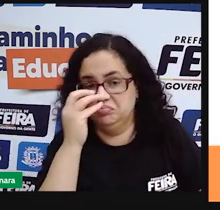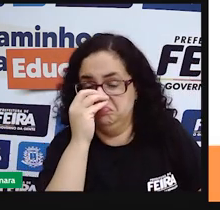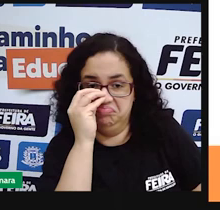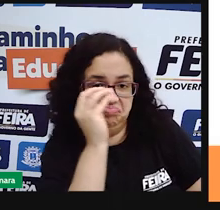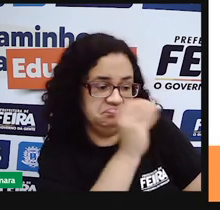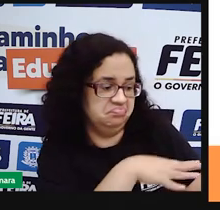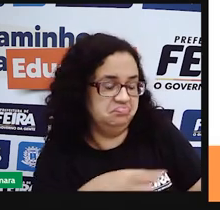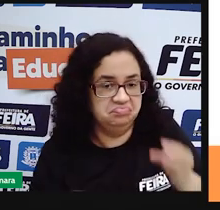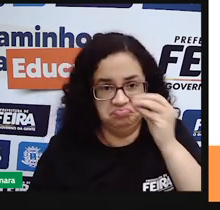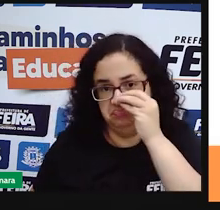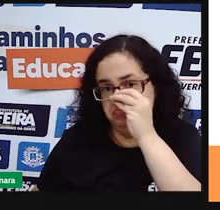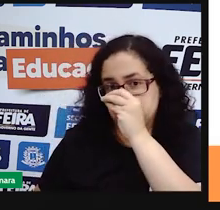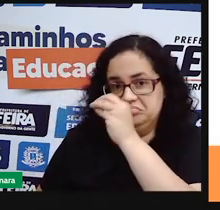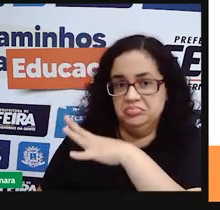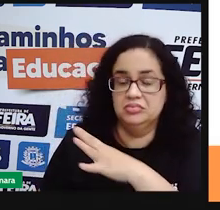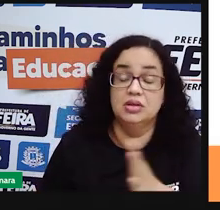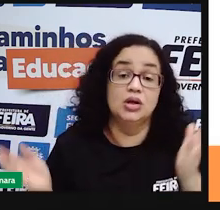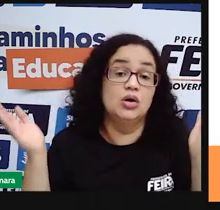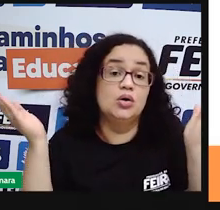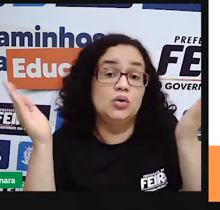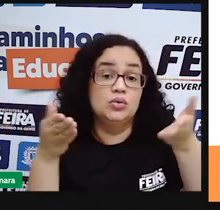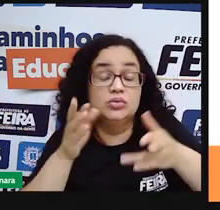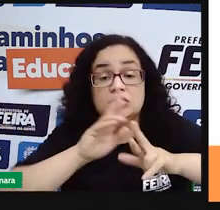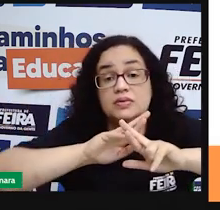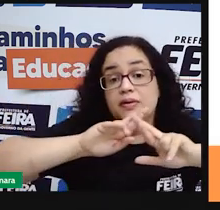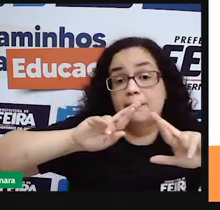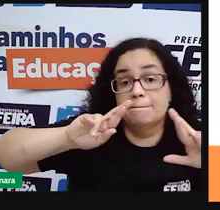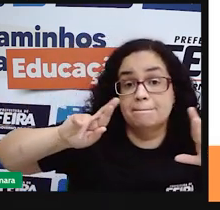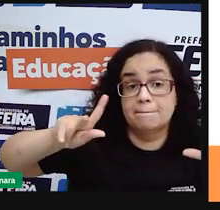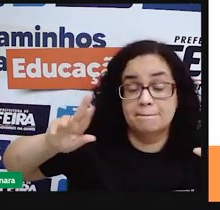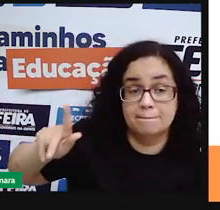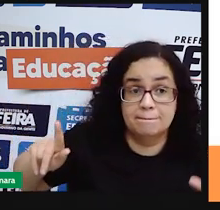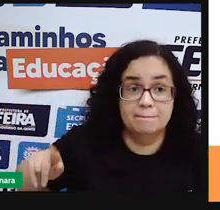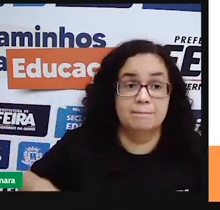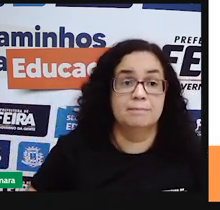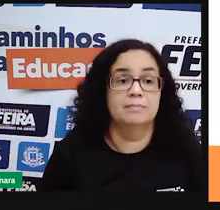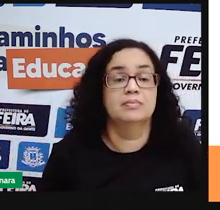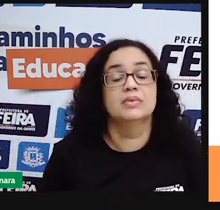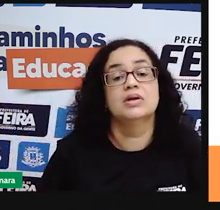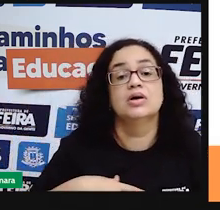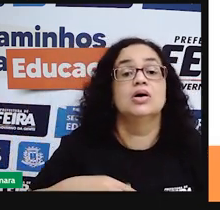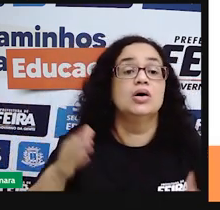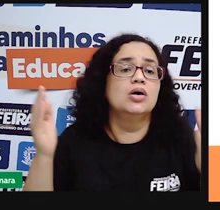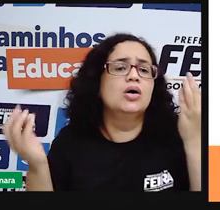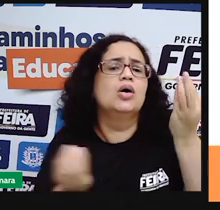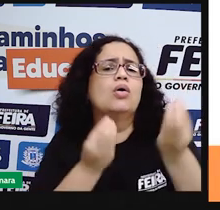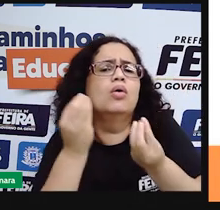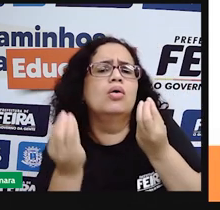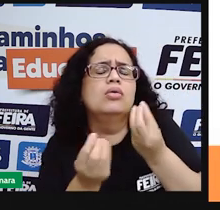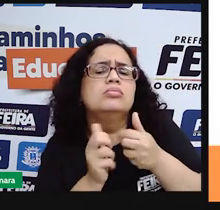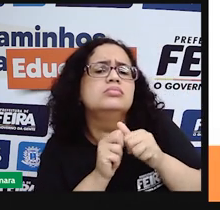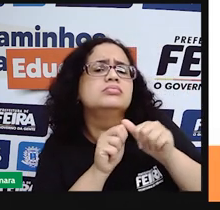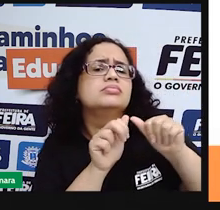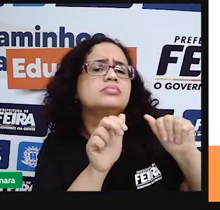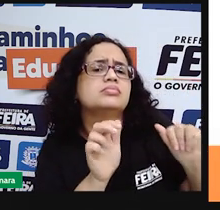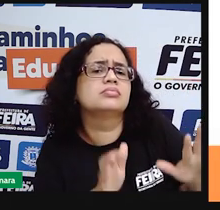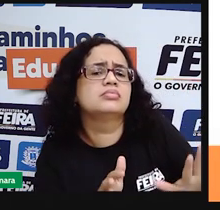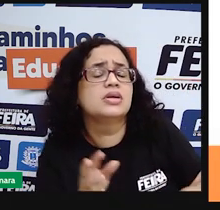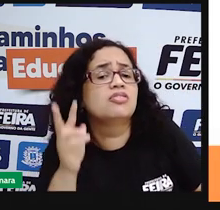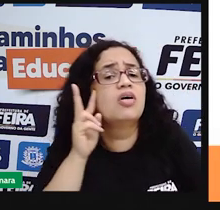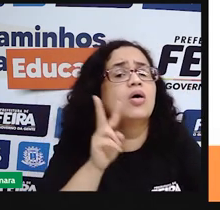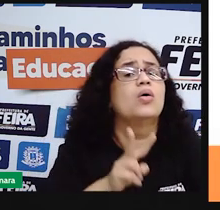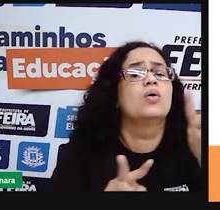ainda hoje é cercado aí de preconceitos e de falta de cuidado e aí como é que fica esse cuidado quem vai olhar